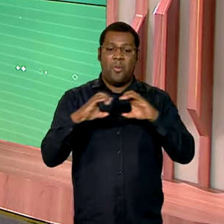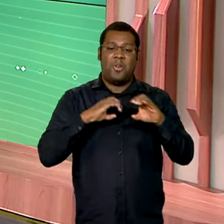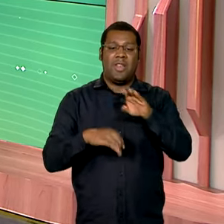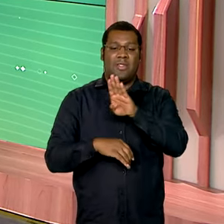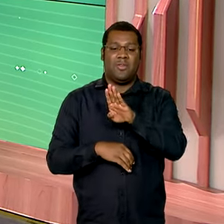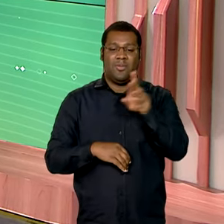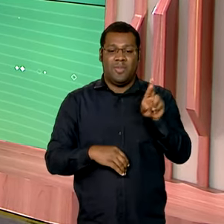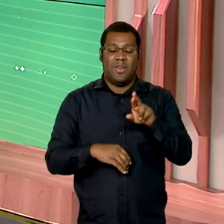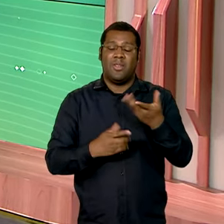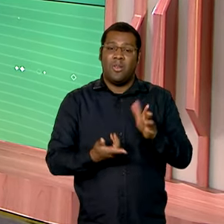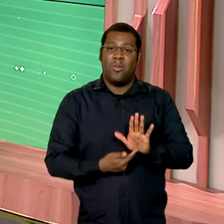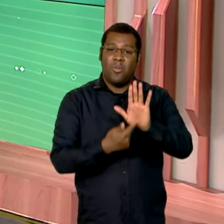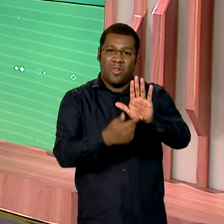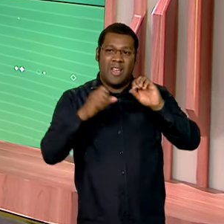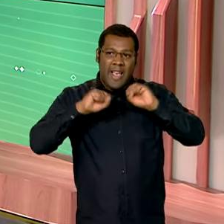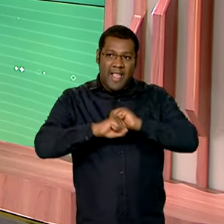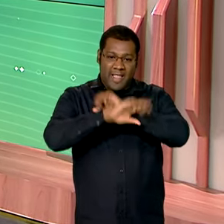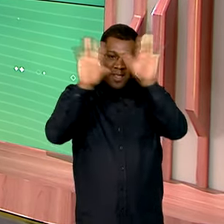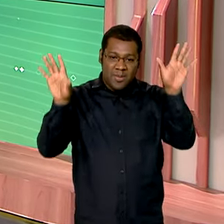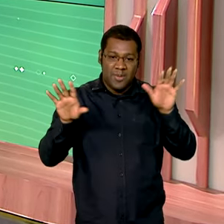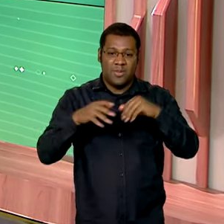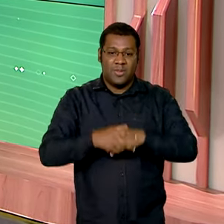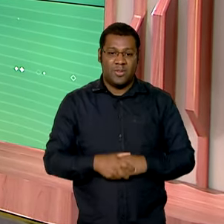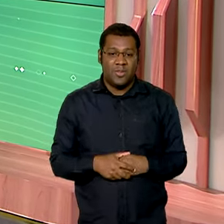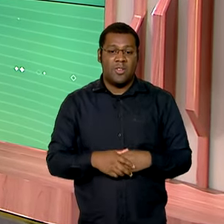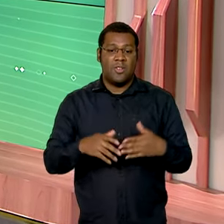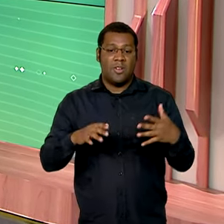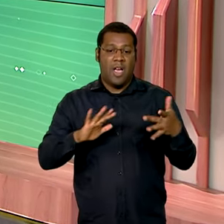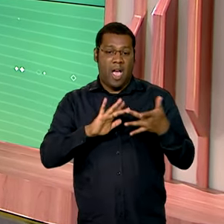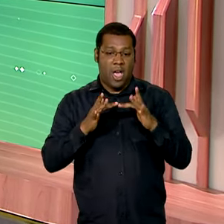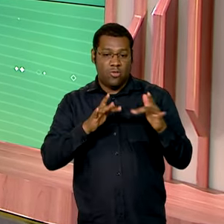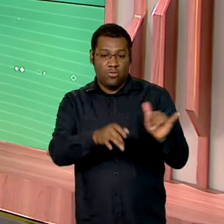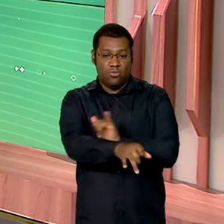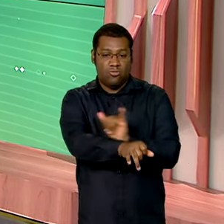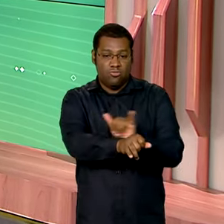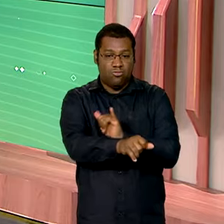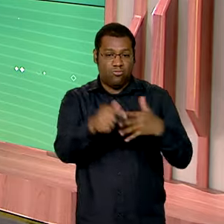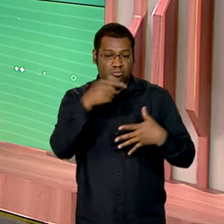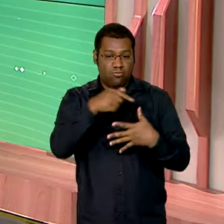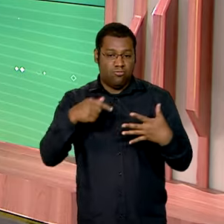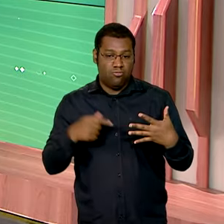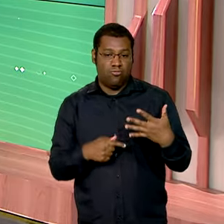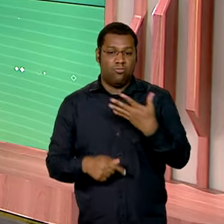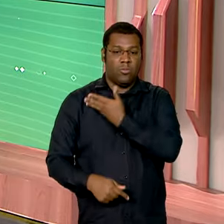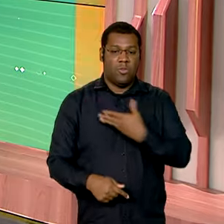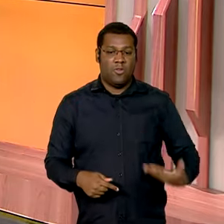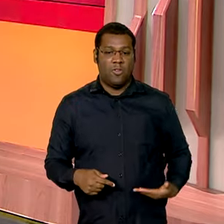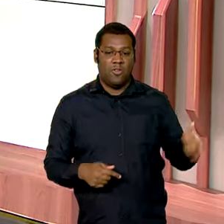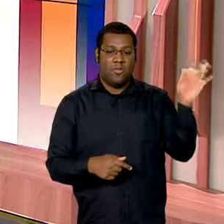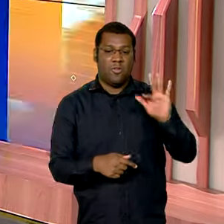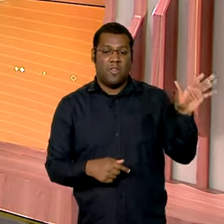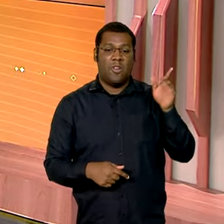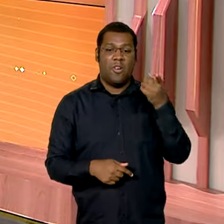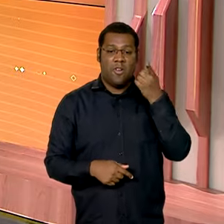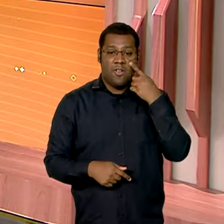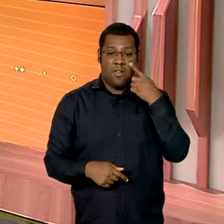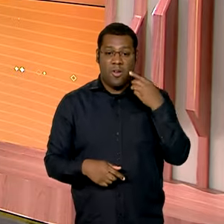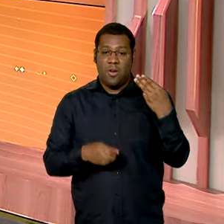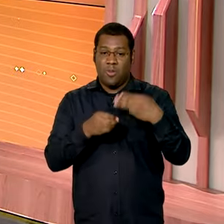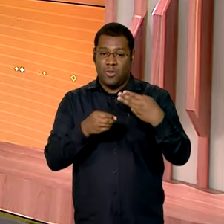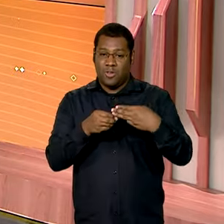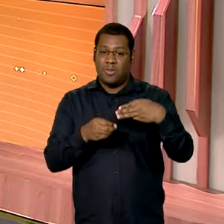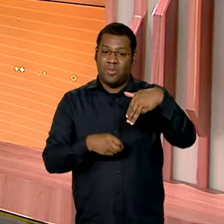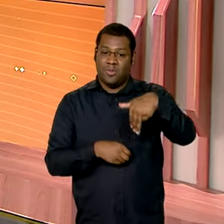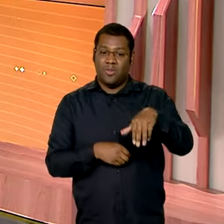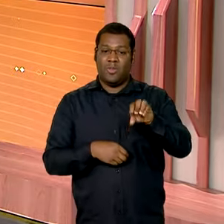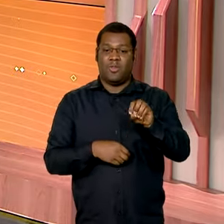que mostra com transparência as entregas do governo federal. Vamos ver aqui algumas ações que chegaram ao município de Nova